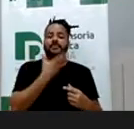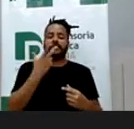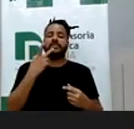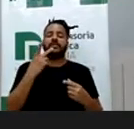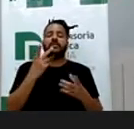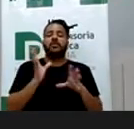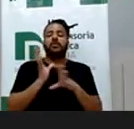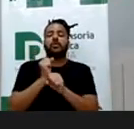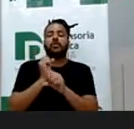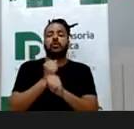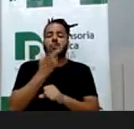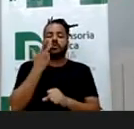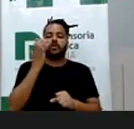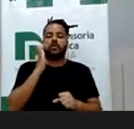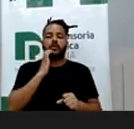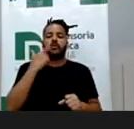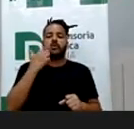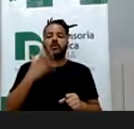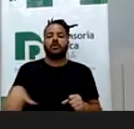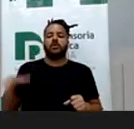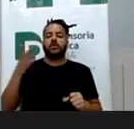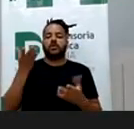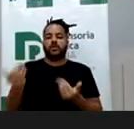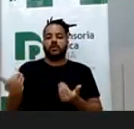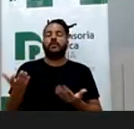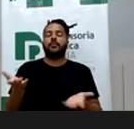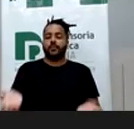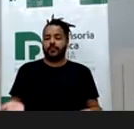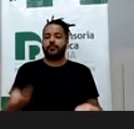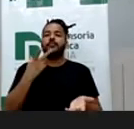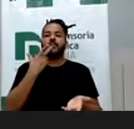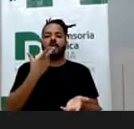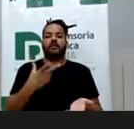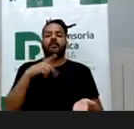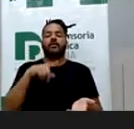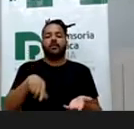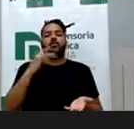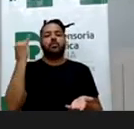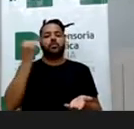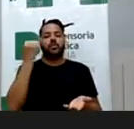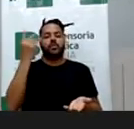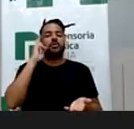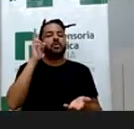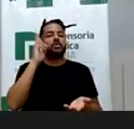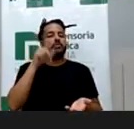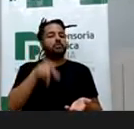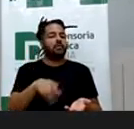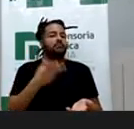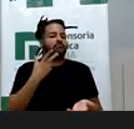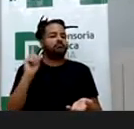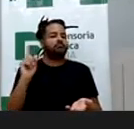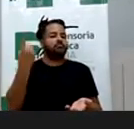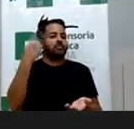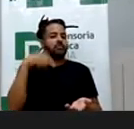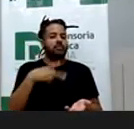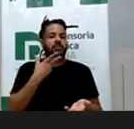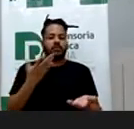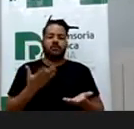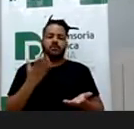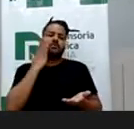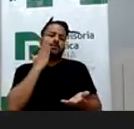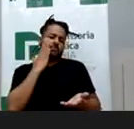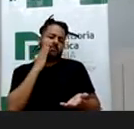disso, de crianças e adolescentes. E falando disso, é importante a gente lembrar, primeiro, crianças e adolescentes sabemos, óbvio, são